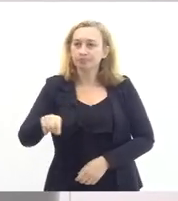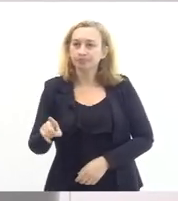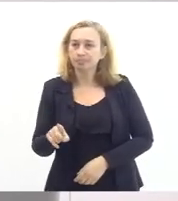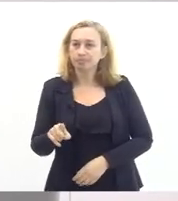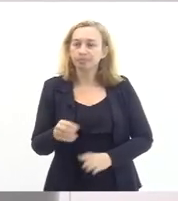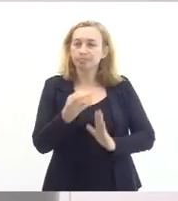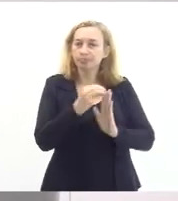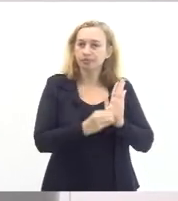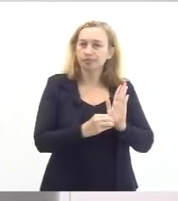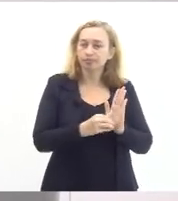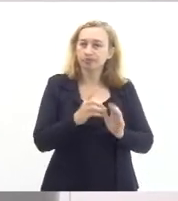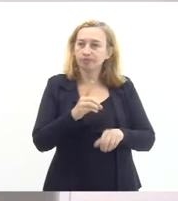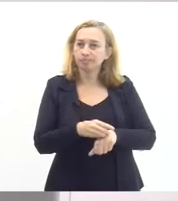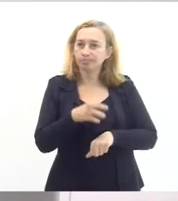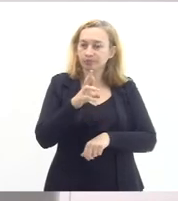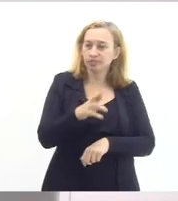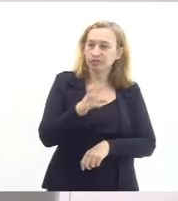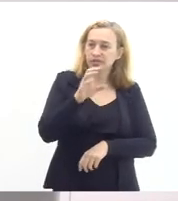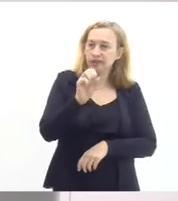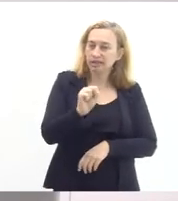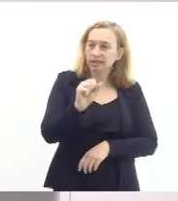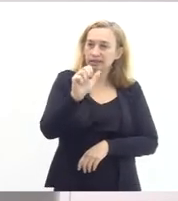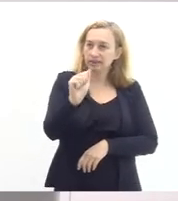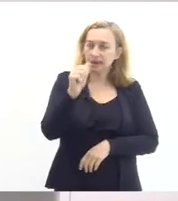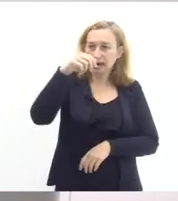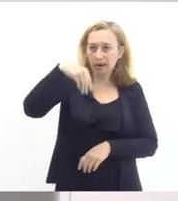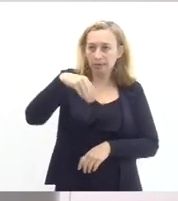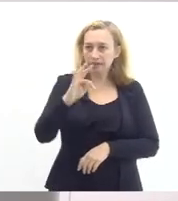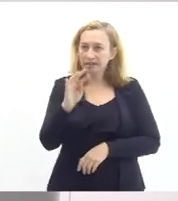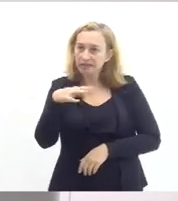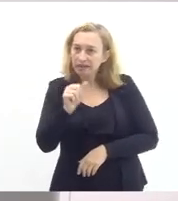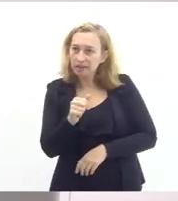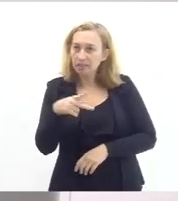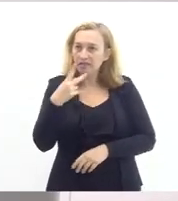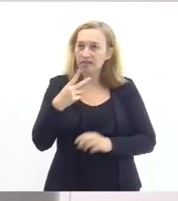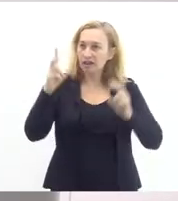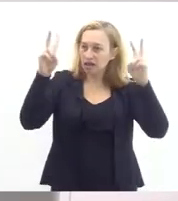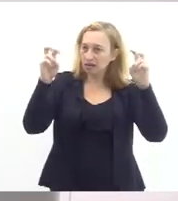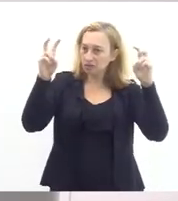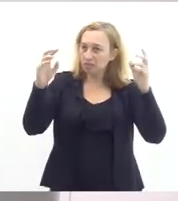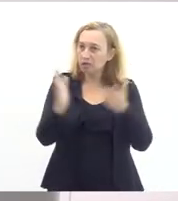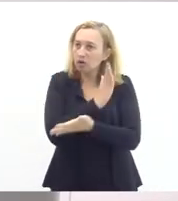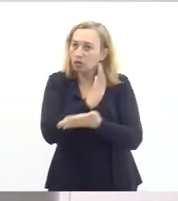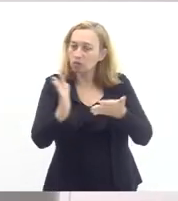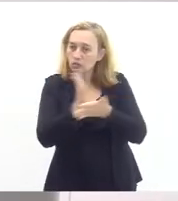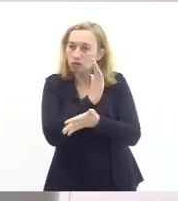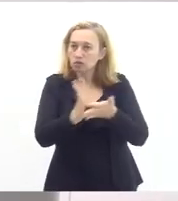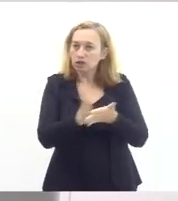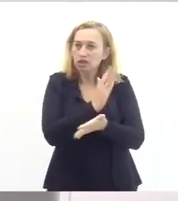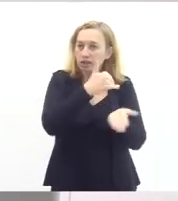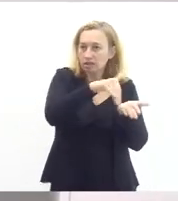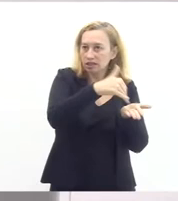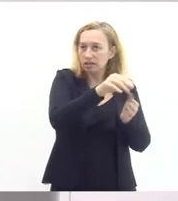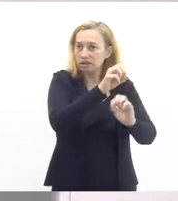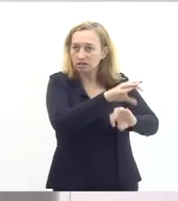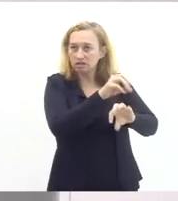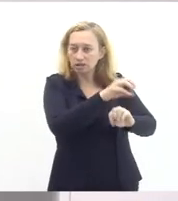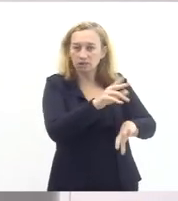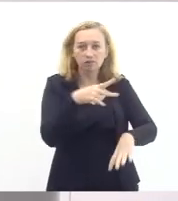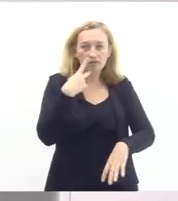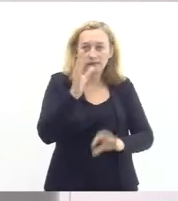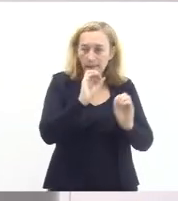da doutora Samanta para questionar a Seduc sobre alguns temas que nós já tínhamos questionado e a Seduc não abre a caixa